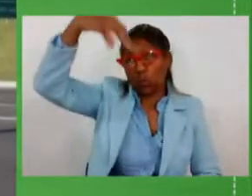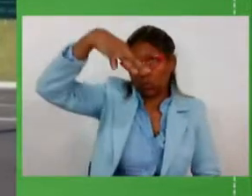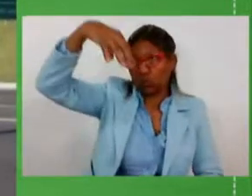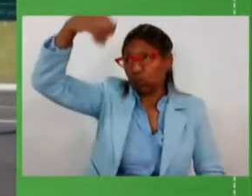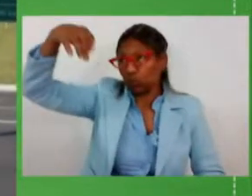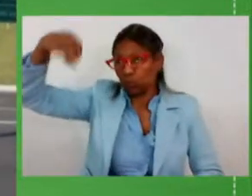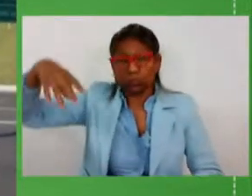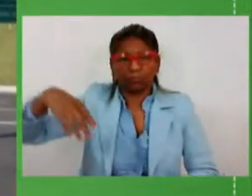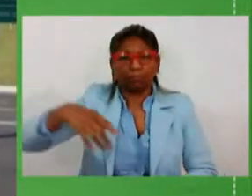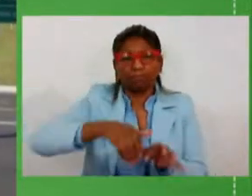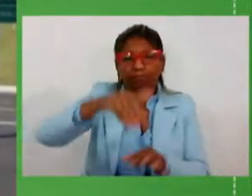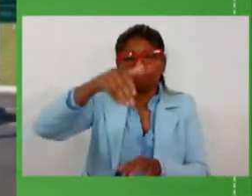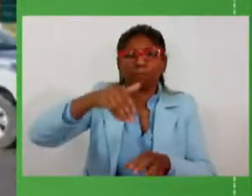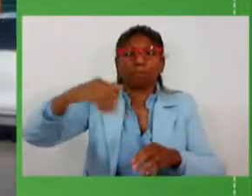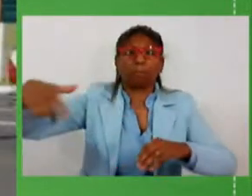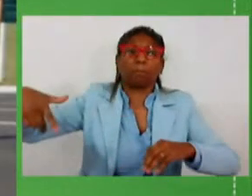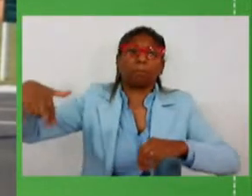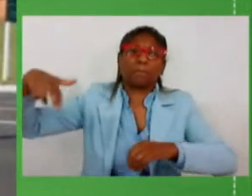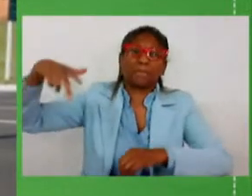passarelas,